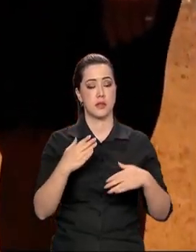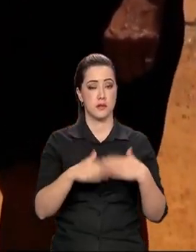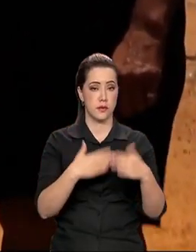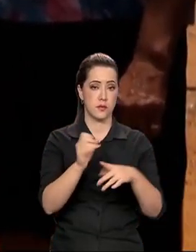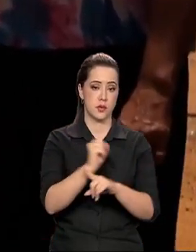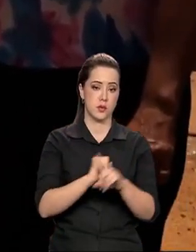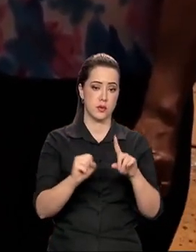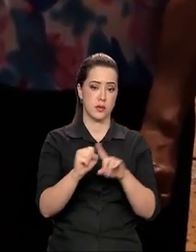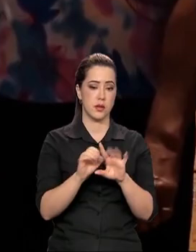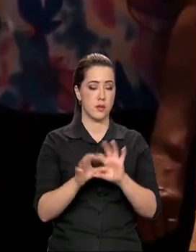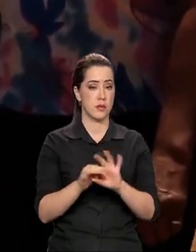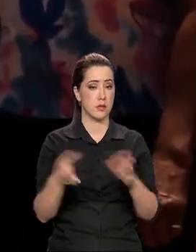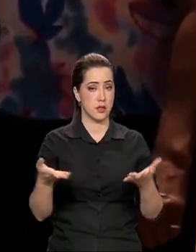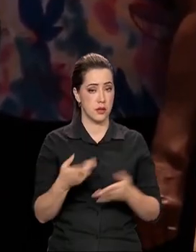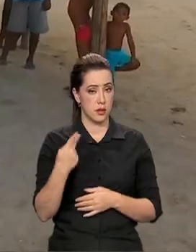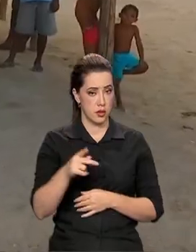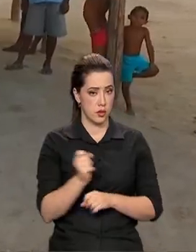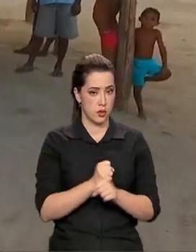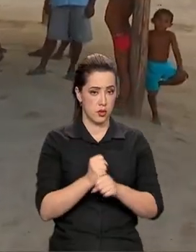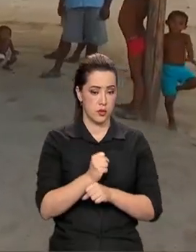este ano, nas previsões,